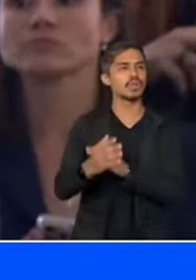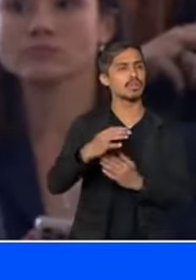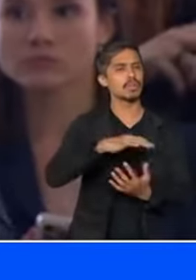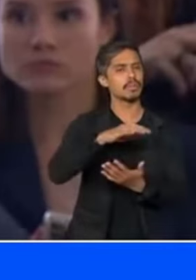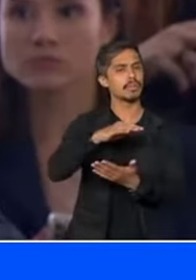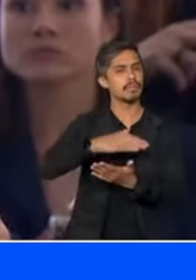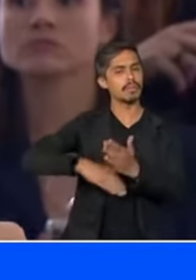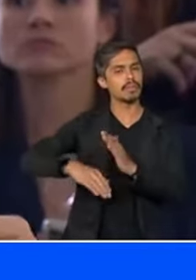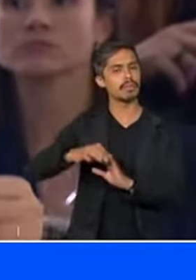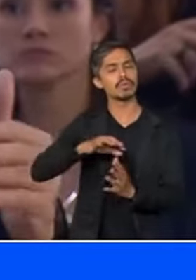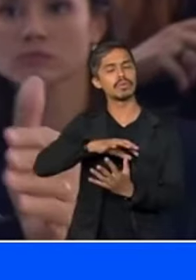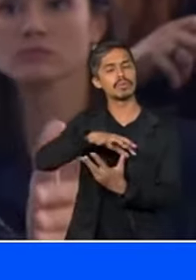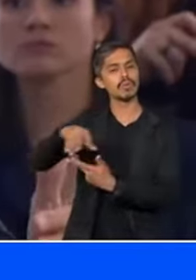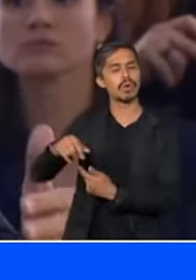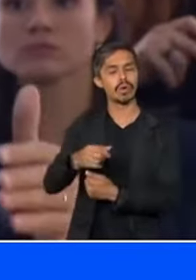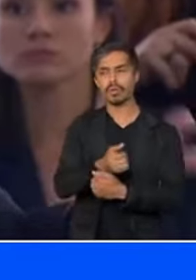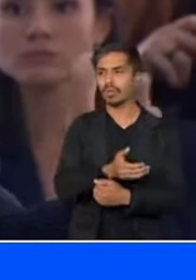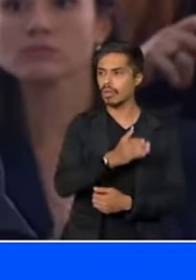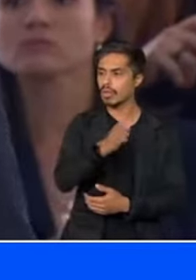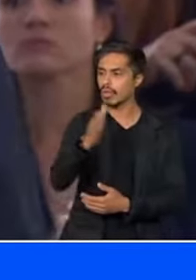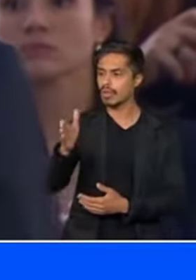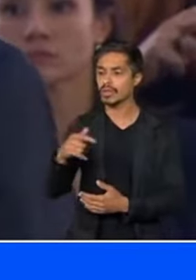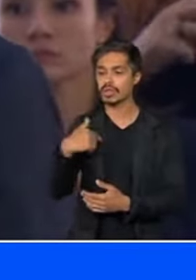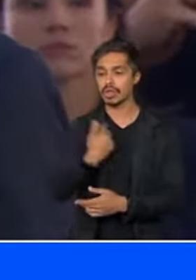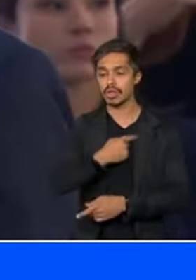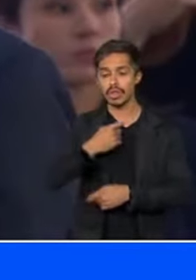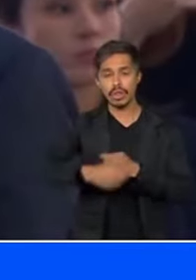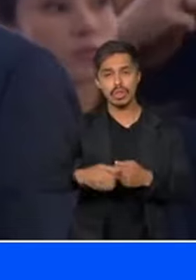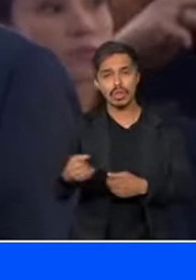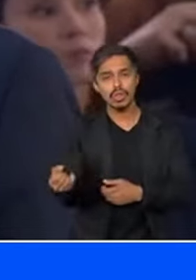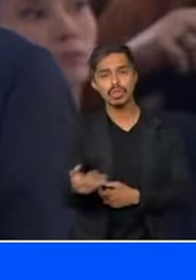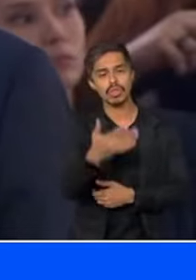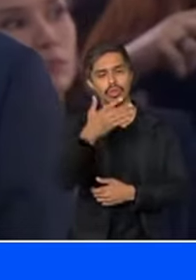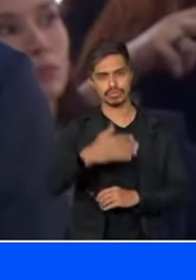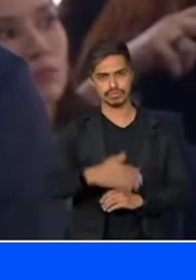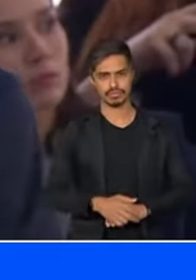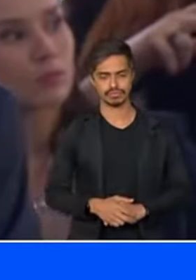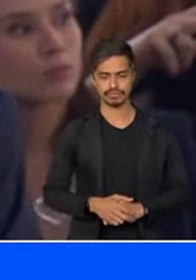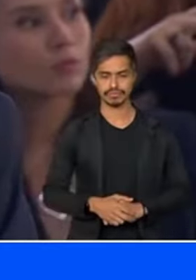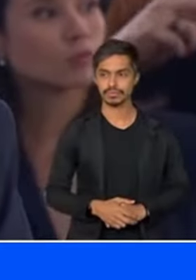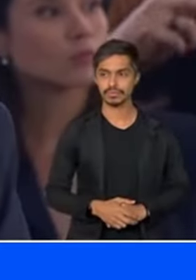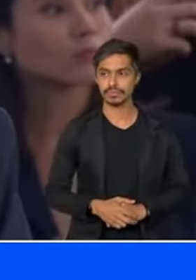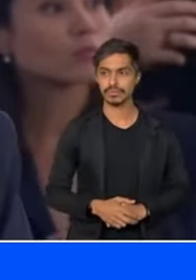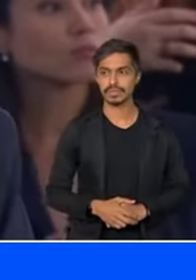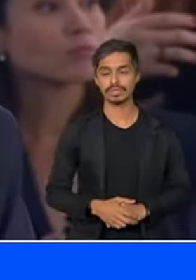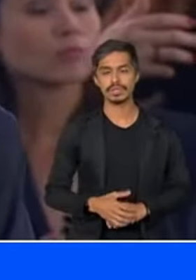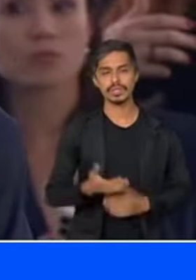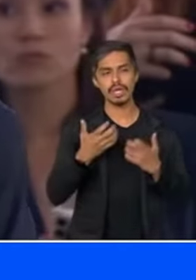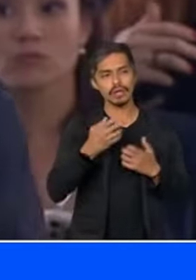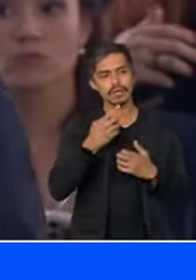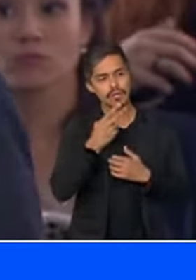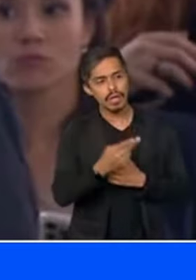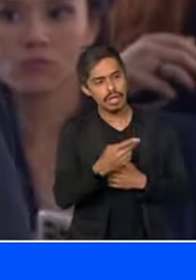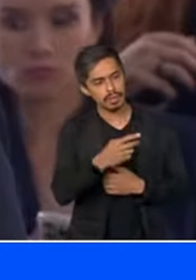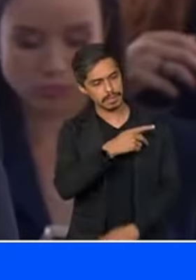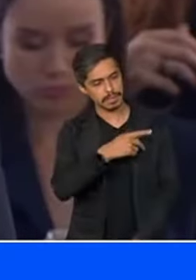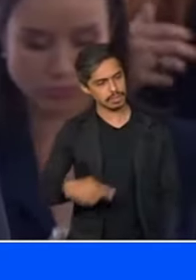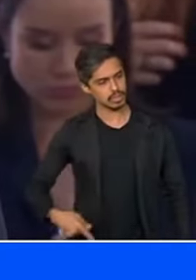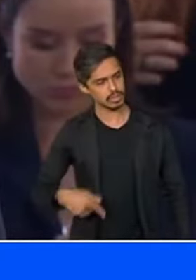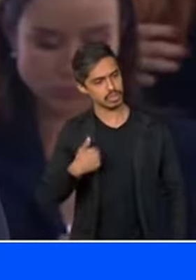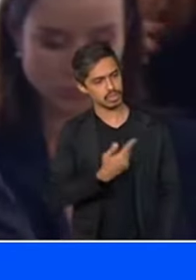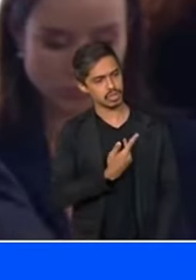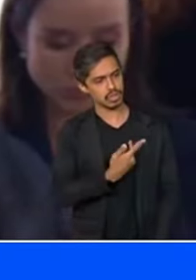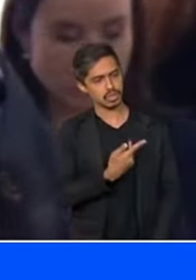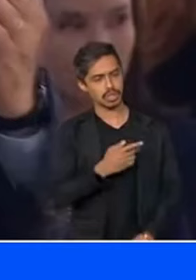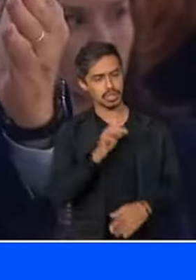possamos cada vez abrir novos mercados de frutas Queria dizer, presidente Que nós somos do mesmo estado